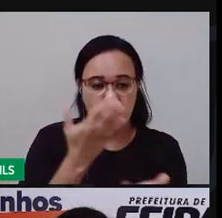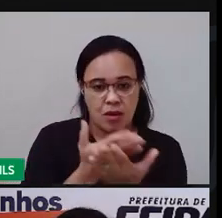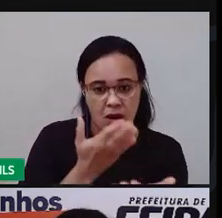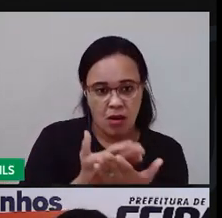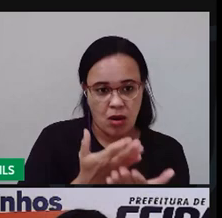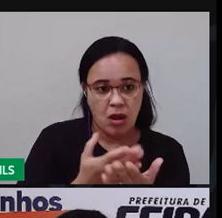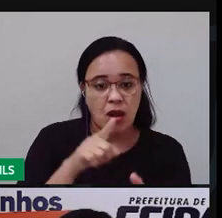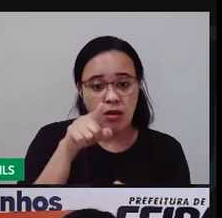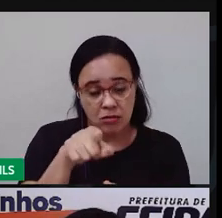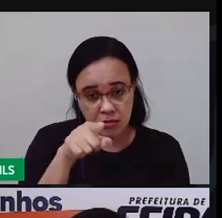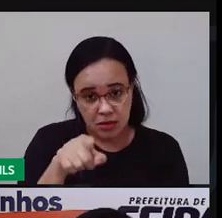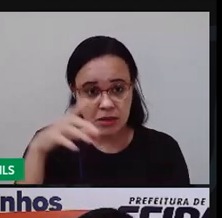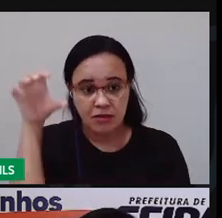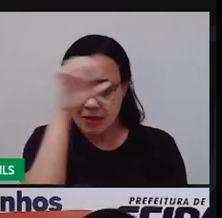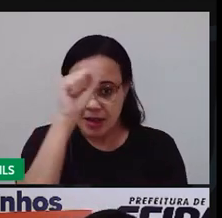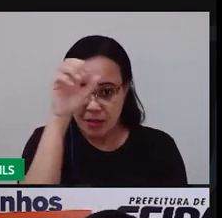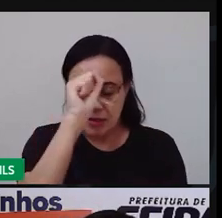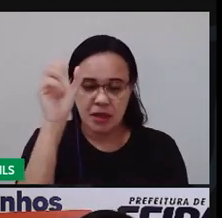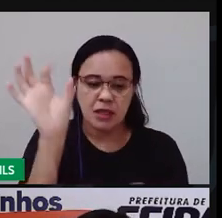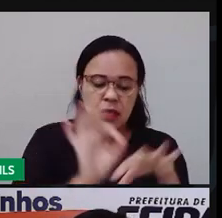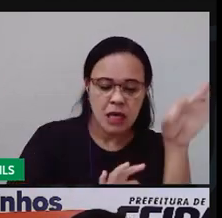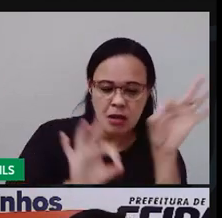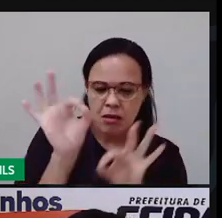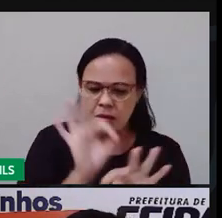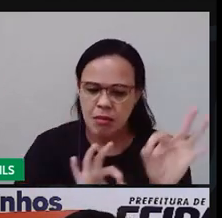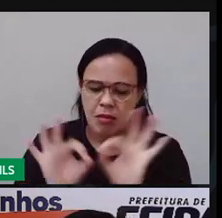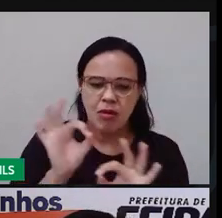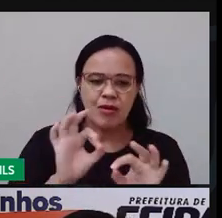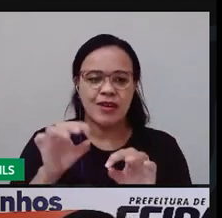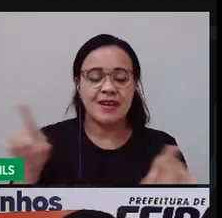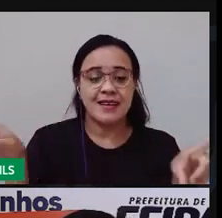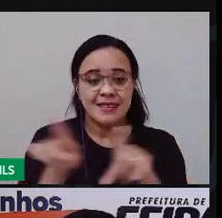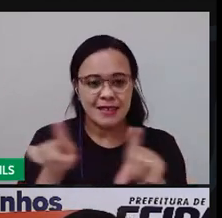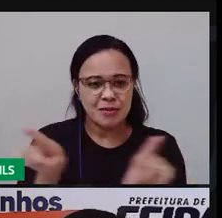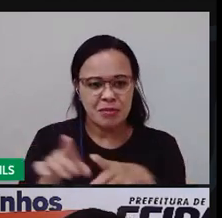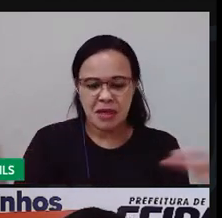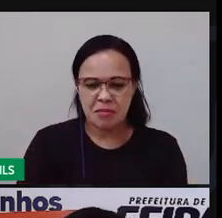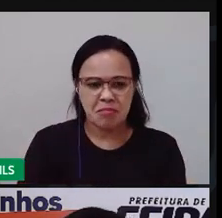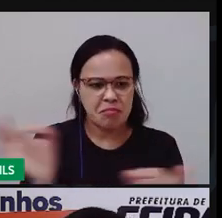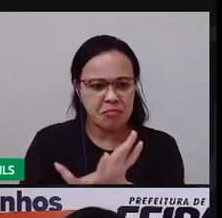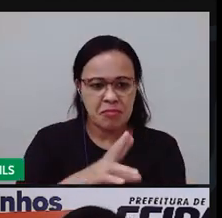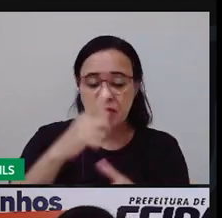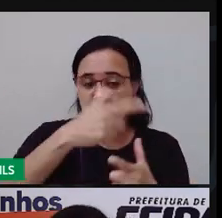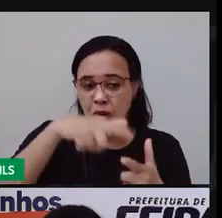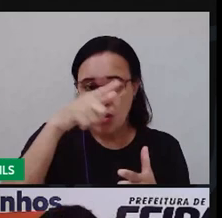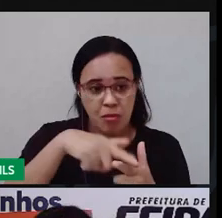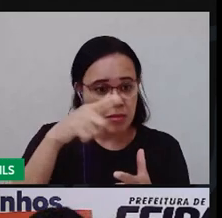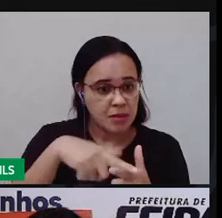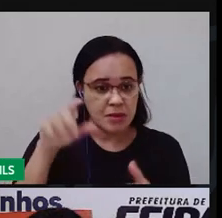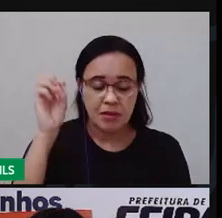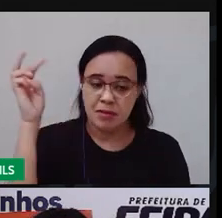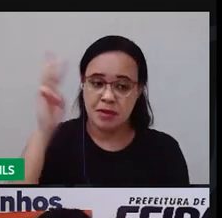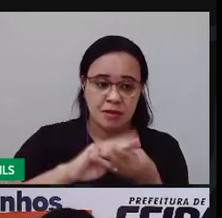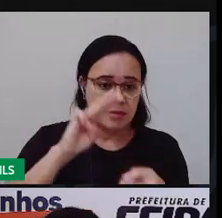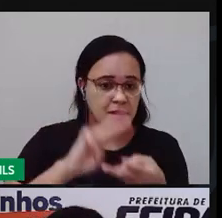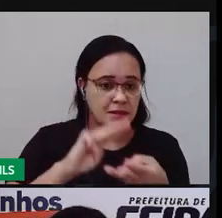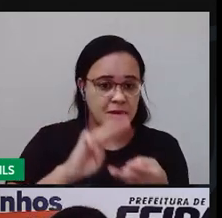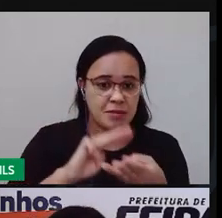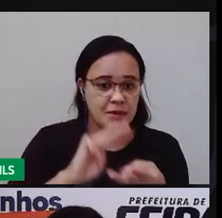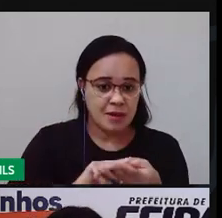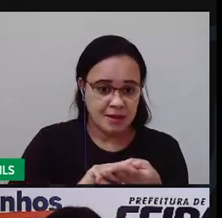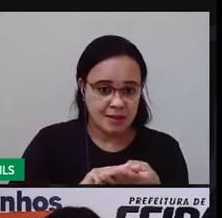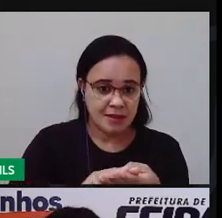problemas matemáticos do campo aditivo, tá? Lembra que nas nossas